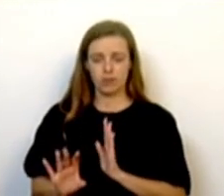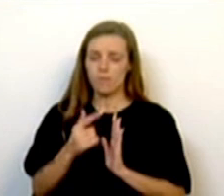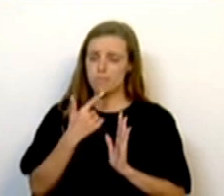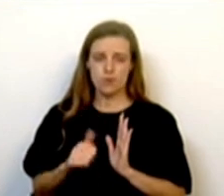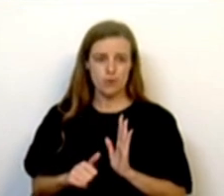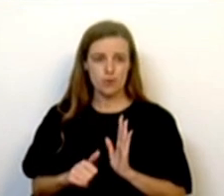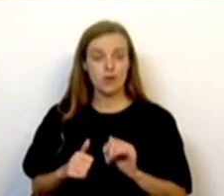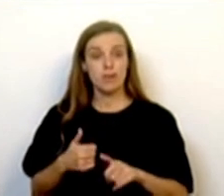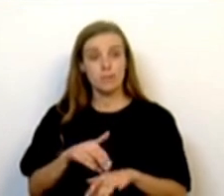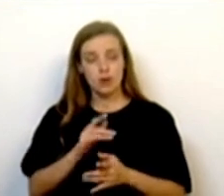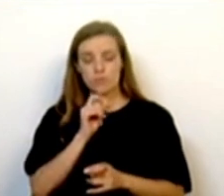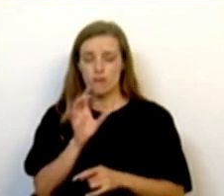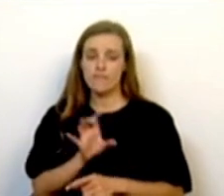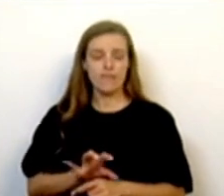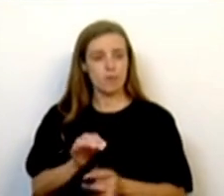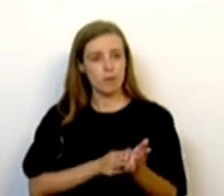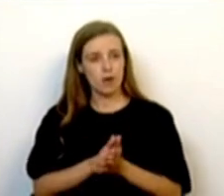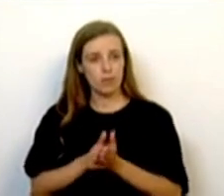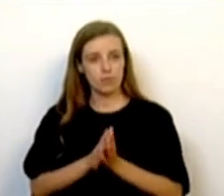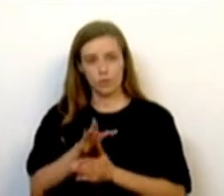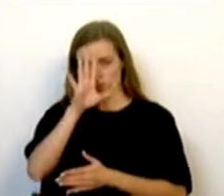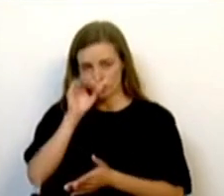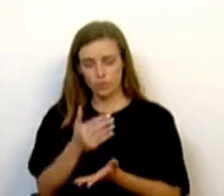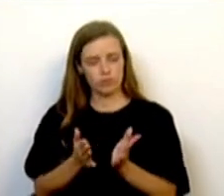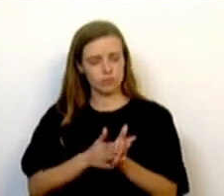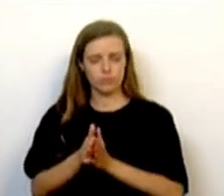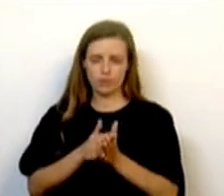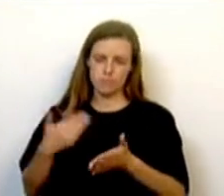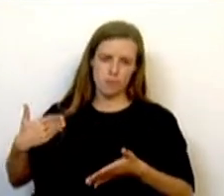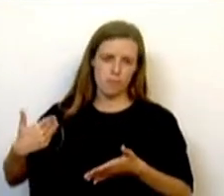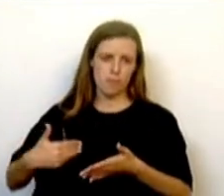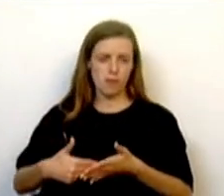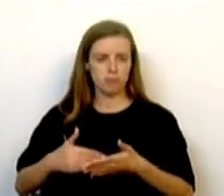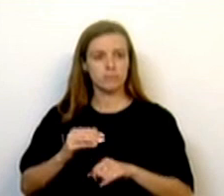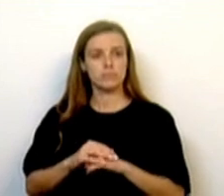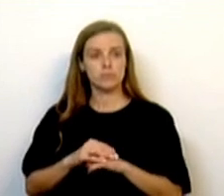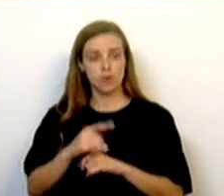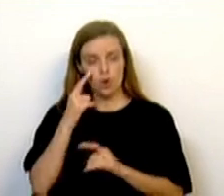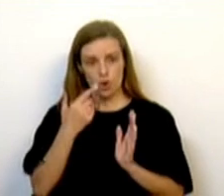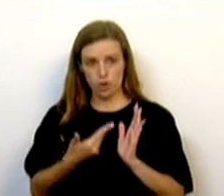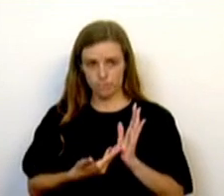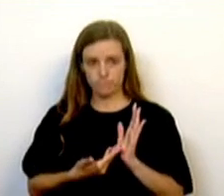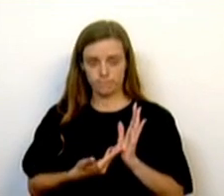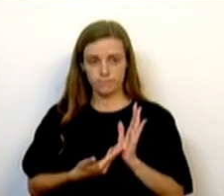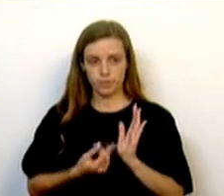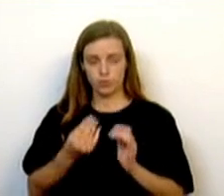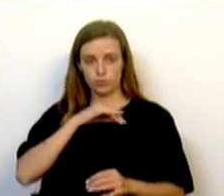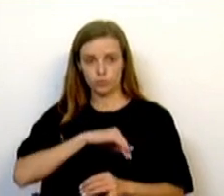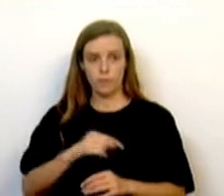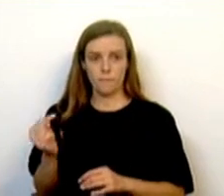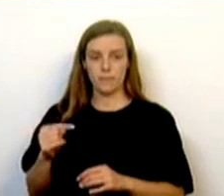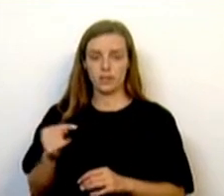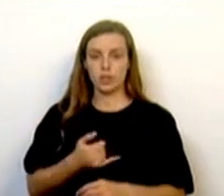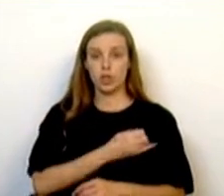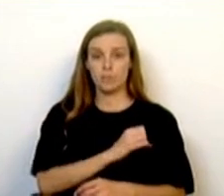pode utilizar instrumentos e este Governo tem utilizado os instrumentos que têm ao seu favor. Olhe, o salário mínimo de 2015 a